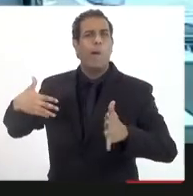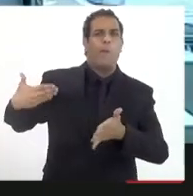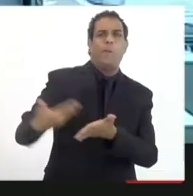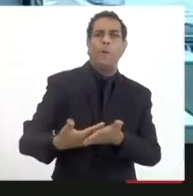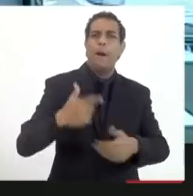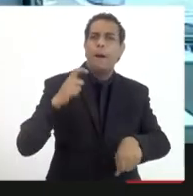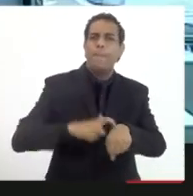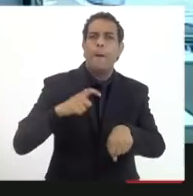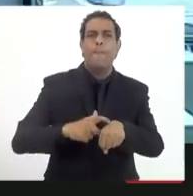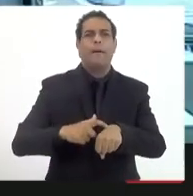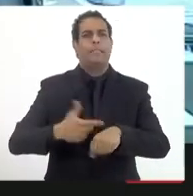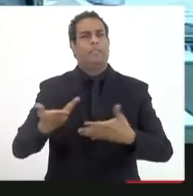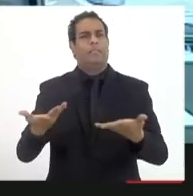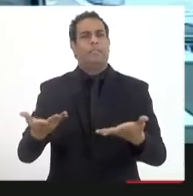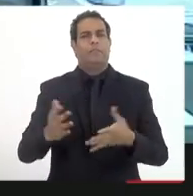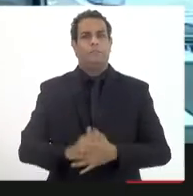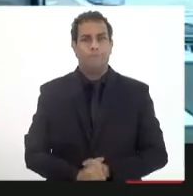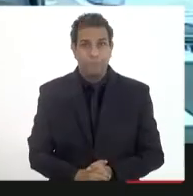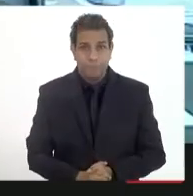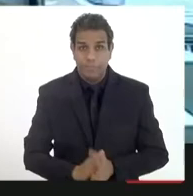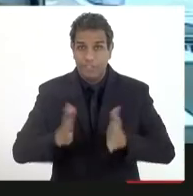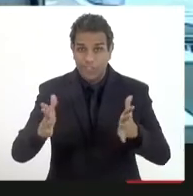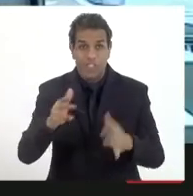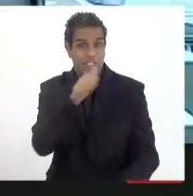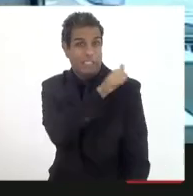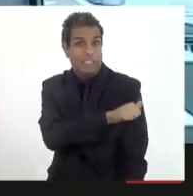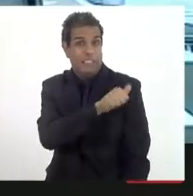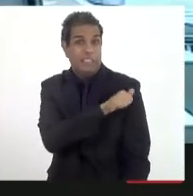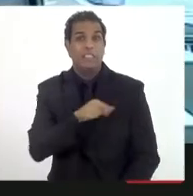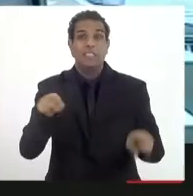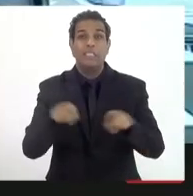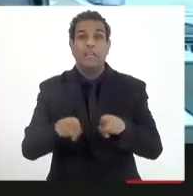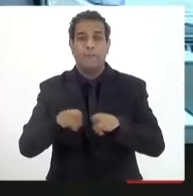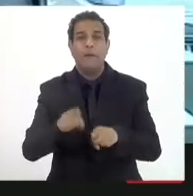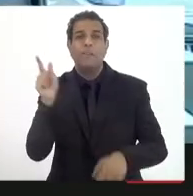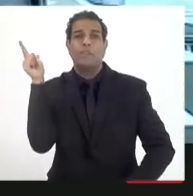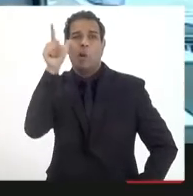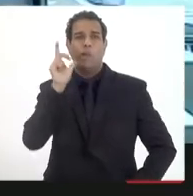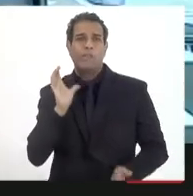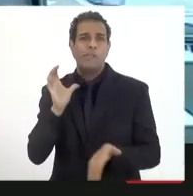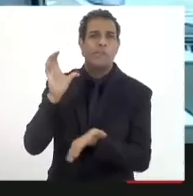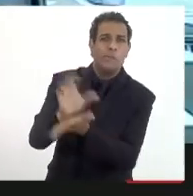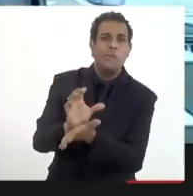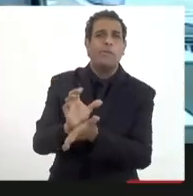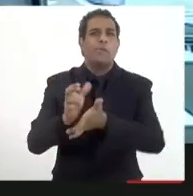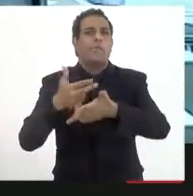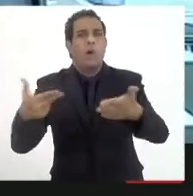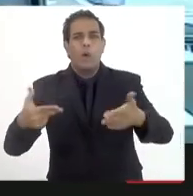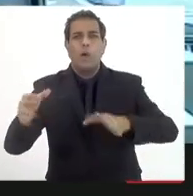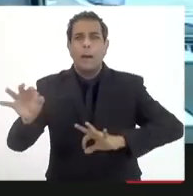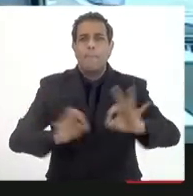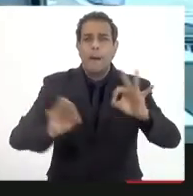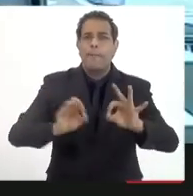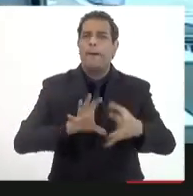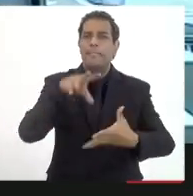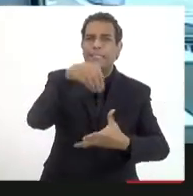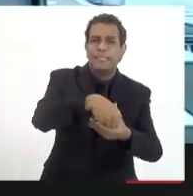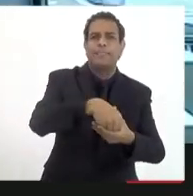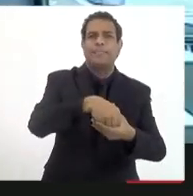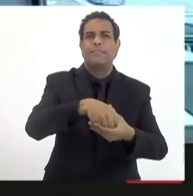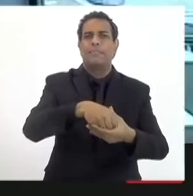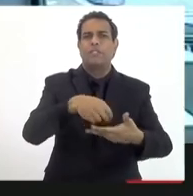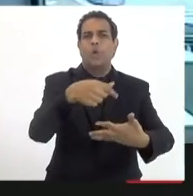momento para o desenvolvimento do Estado do Rio de Janeiro e para realmente financiar a atividade estruturante aqui dentro do Estado que